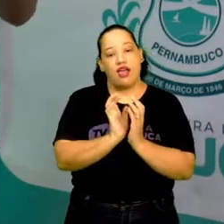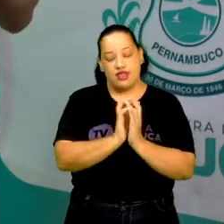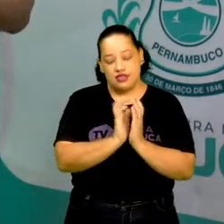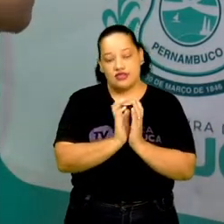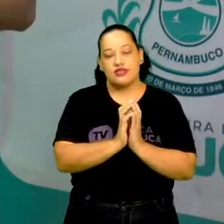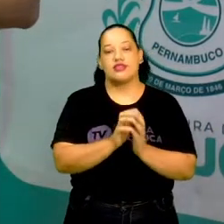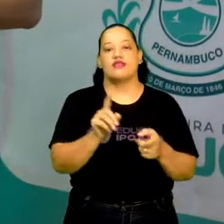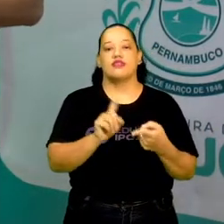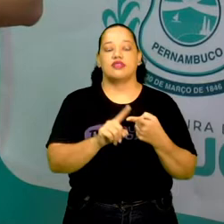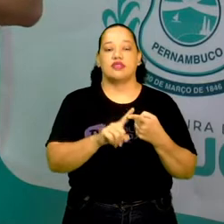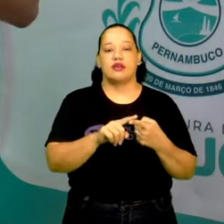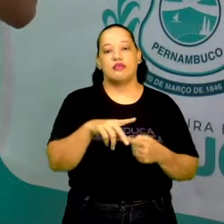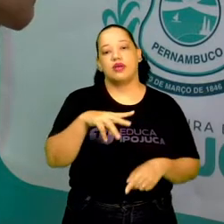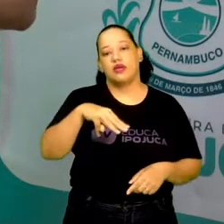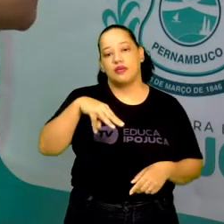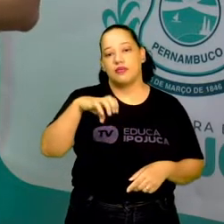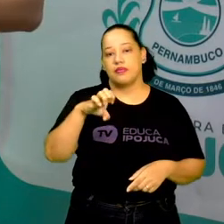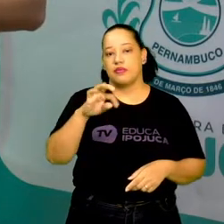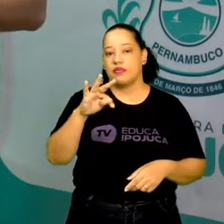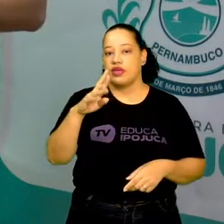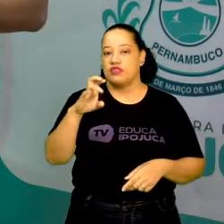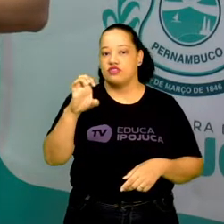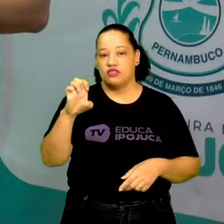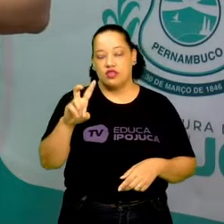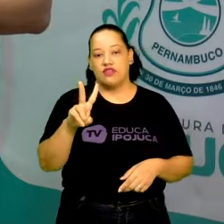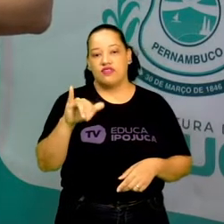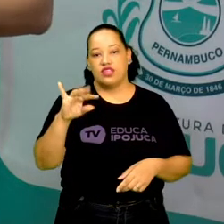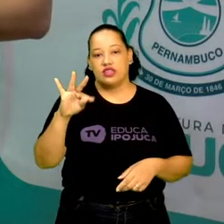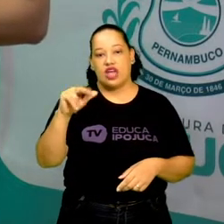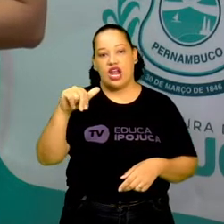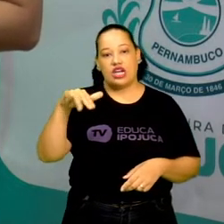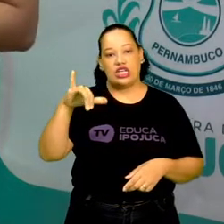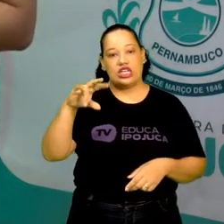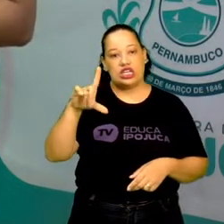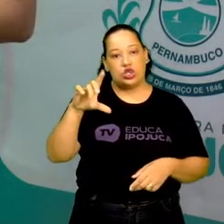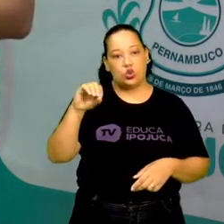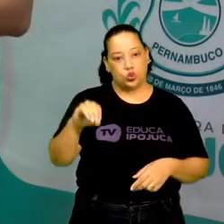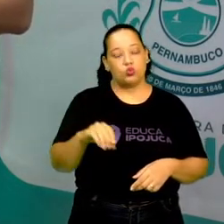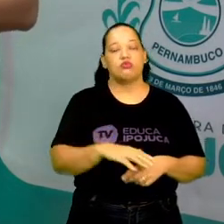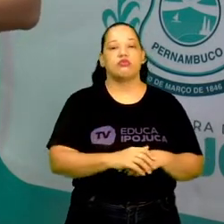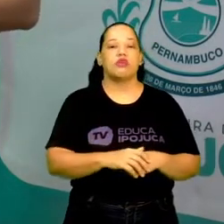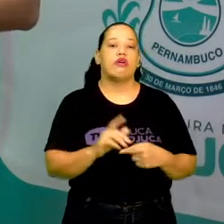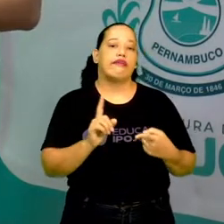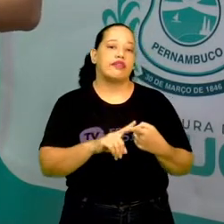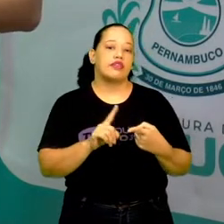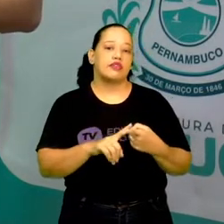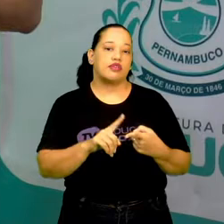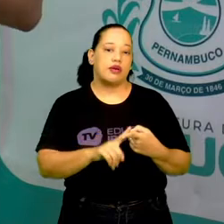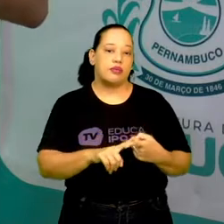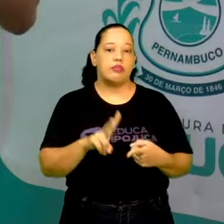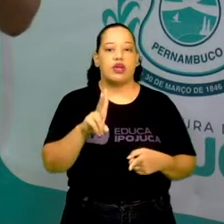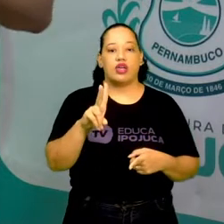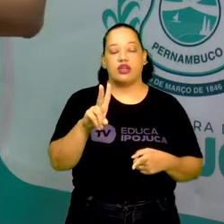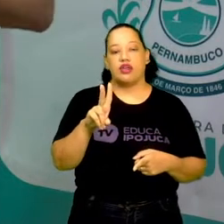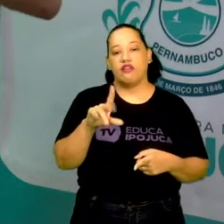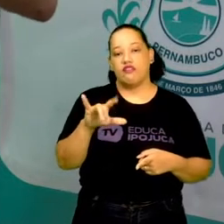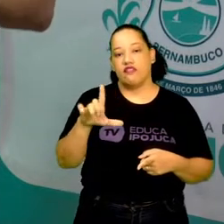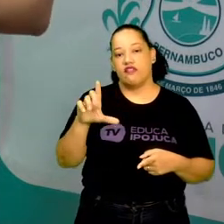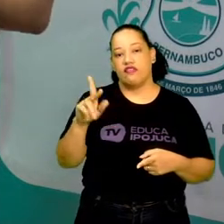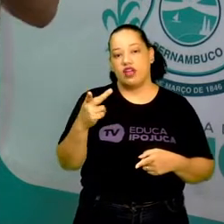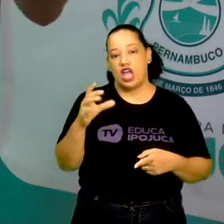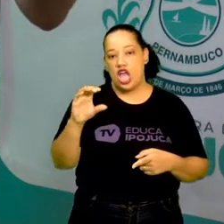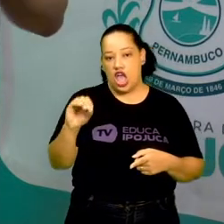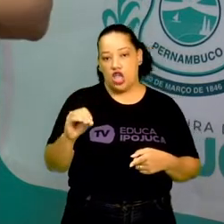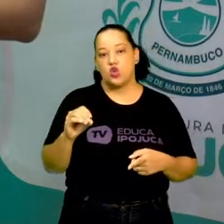grande artista, artesão de barro. Falando também do velho Chico do Sertão, que é justamente a